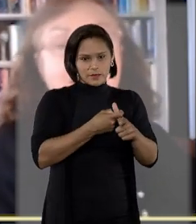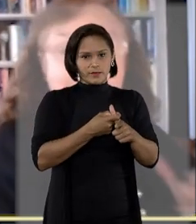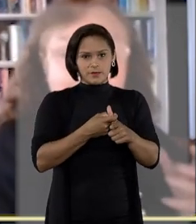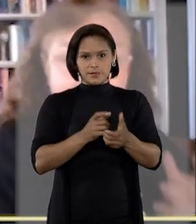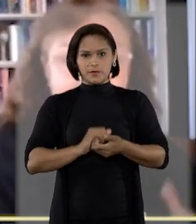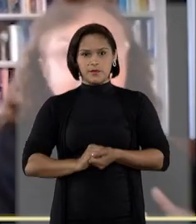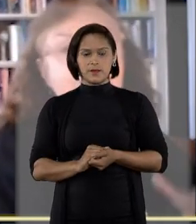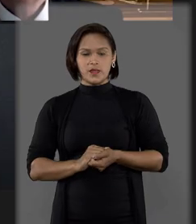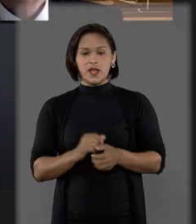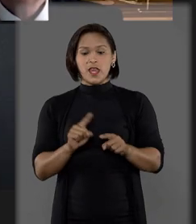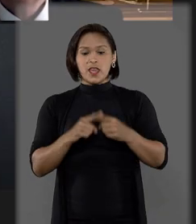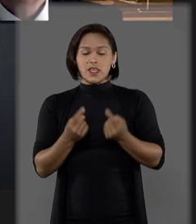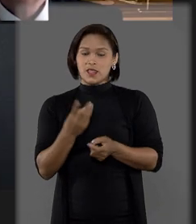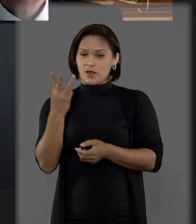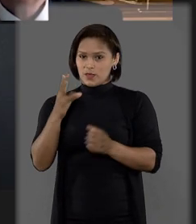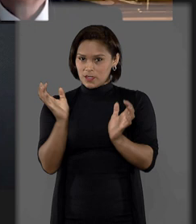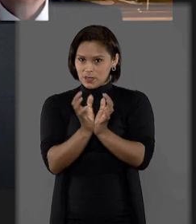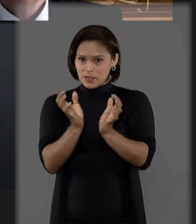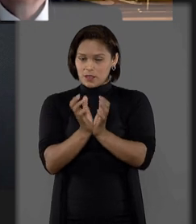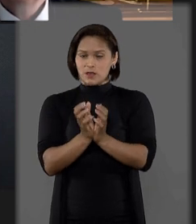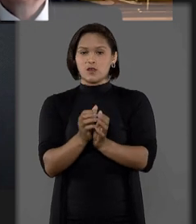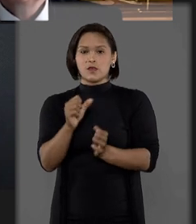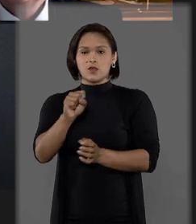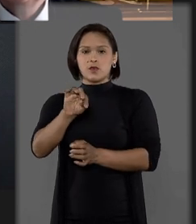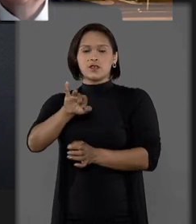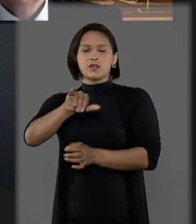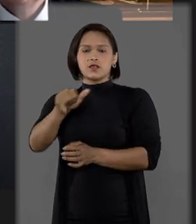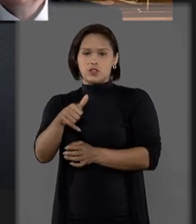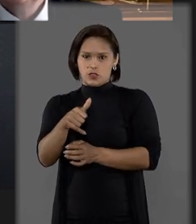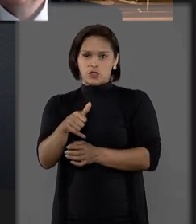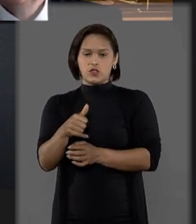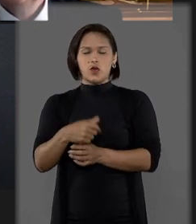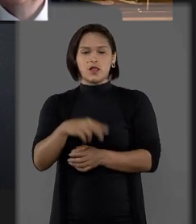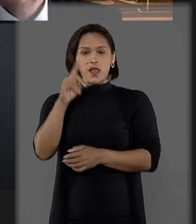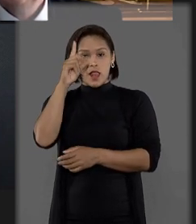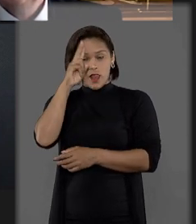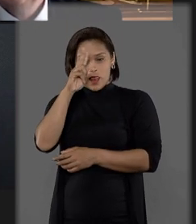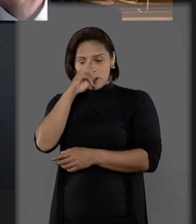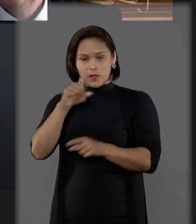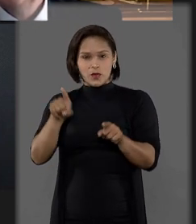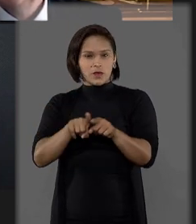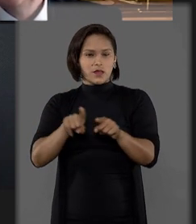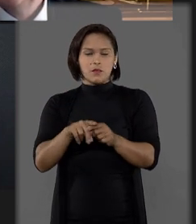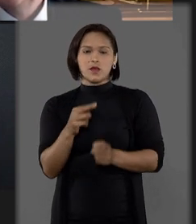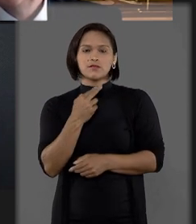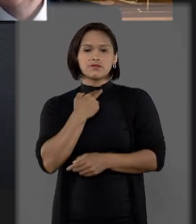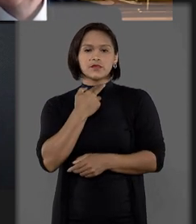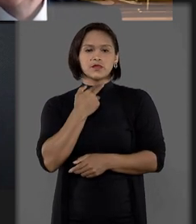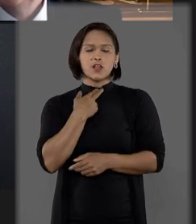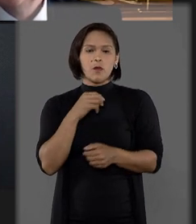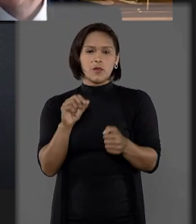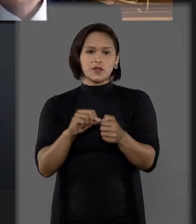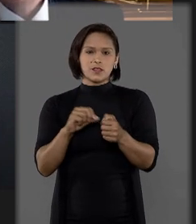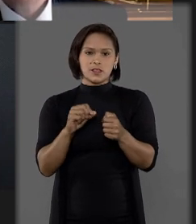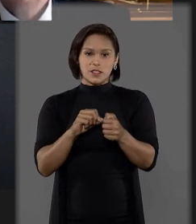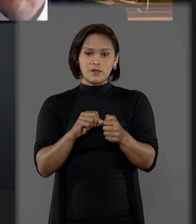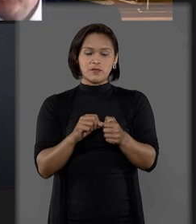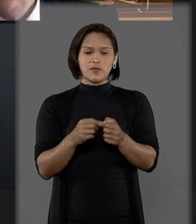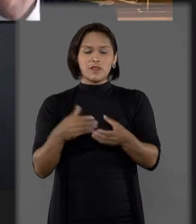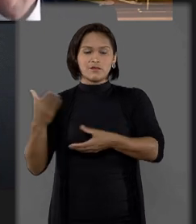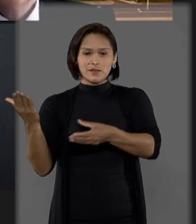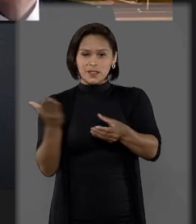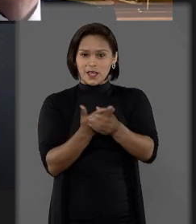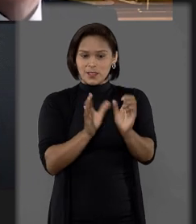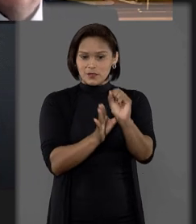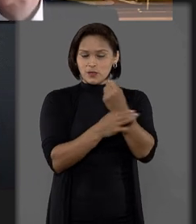credor fiduciário. Com isso, a terceira turma do Superior Tribunal de Justiça ressaltou que essa pretensão não pode ser exercida no